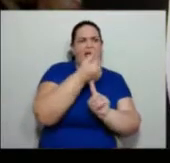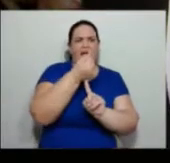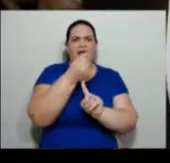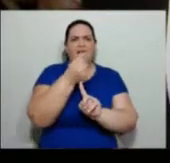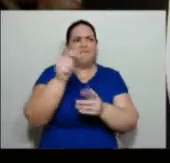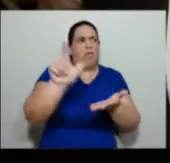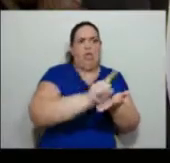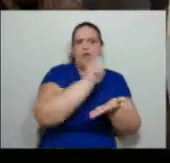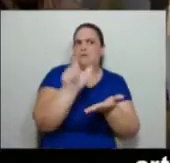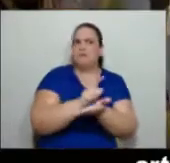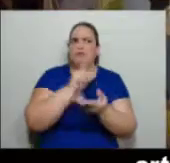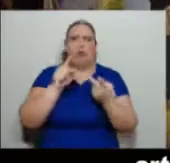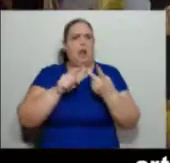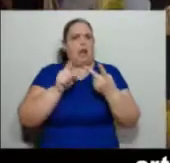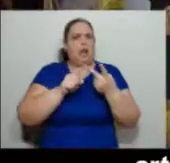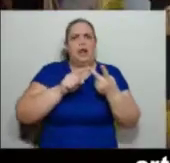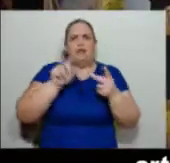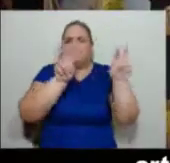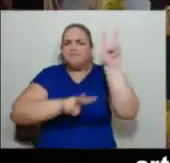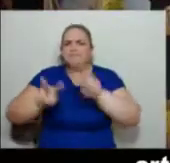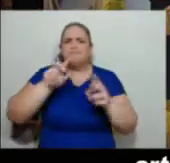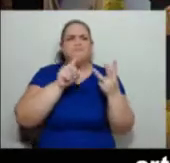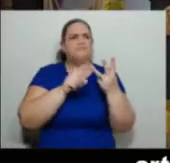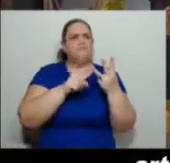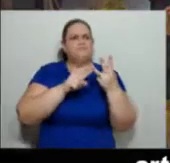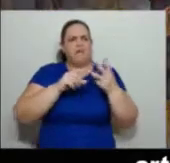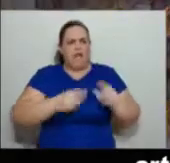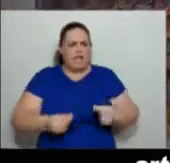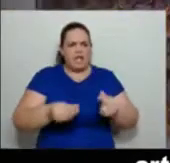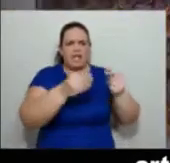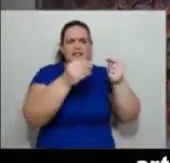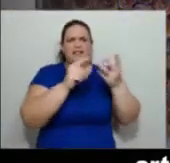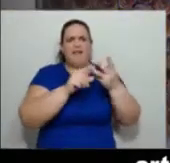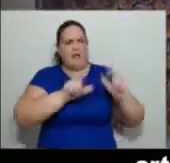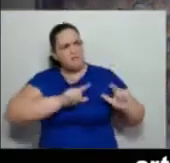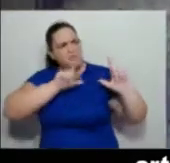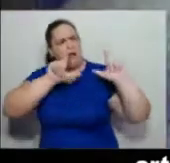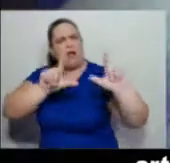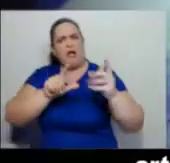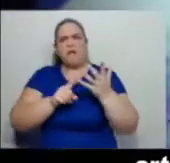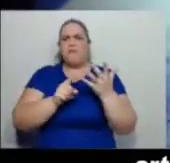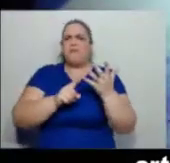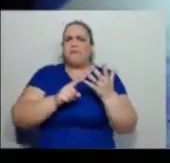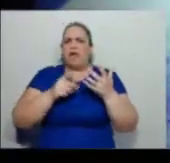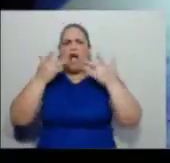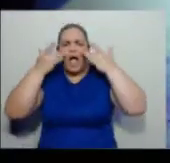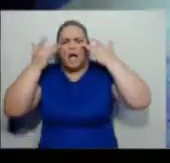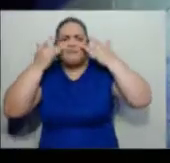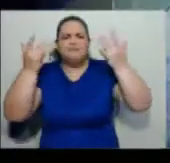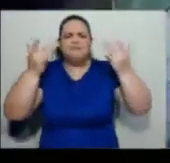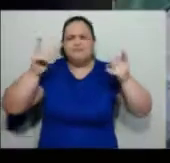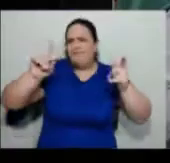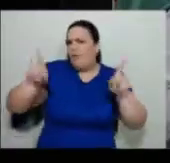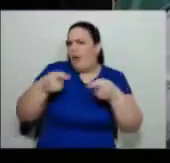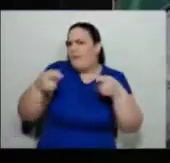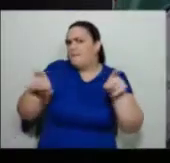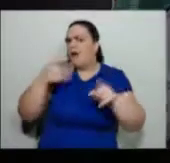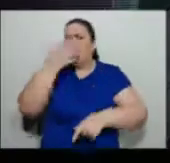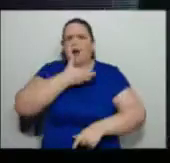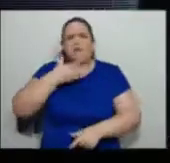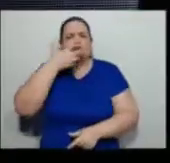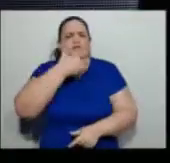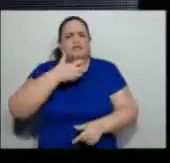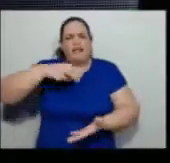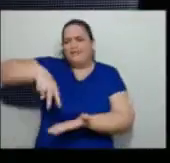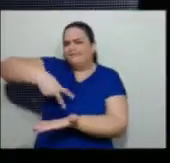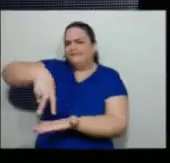de artes literárias, artes visuais, artesanato, cartazes, artes cênicas, artes musicais, dança